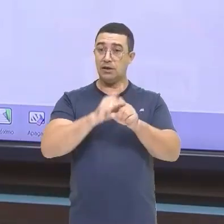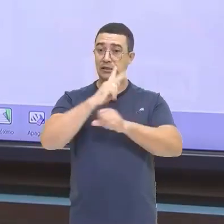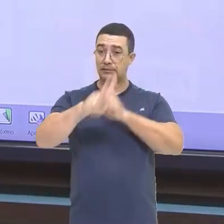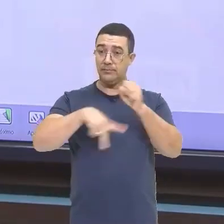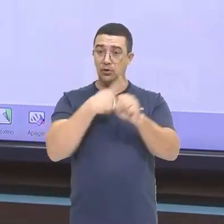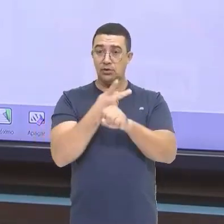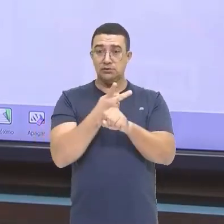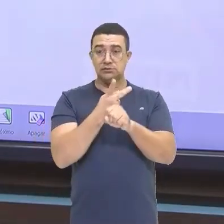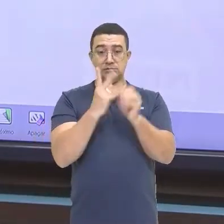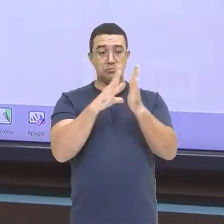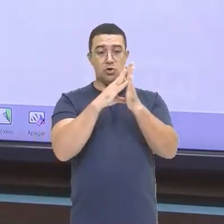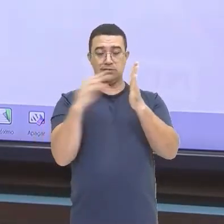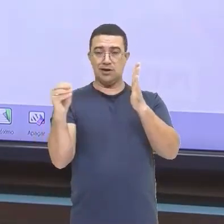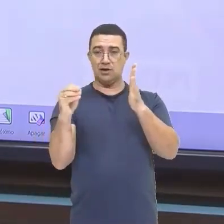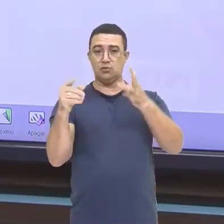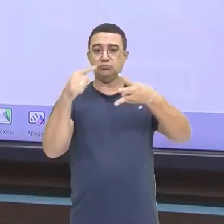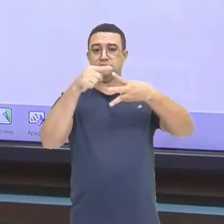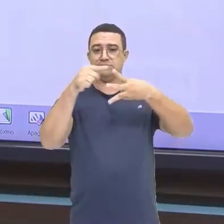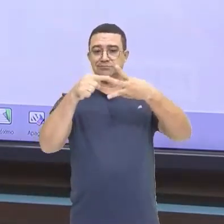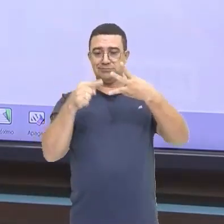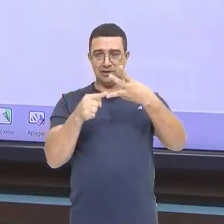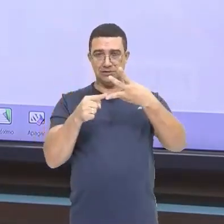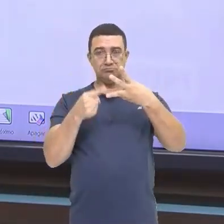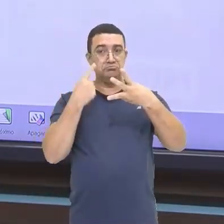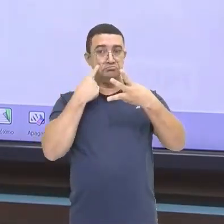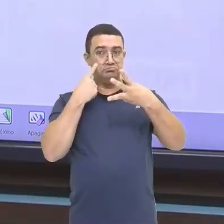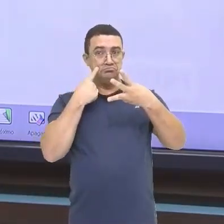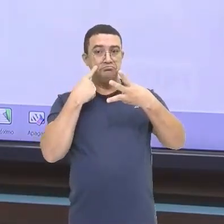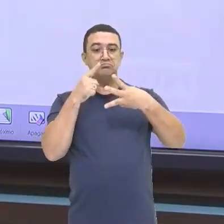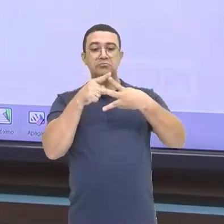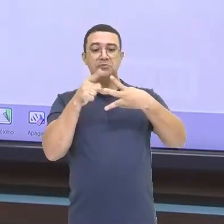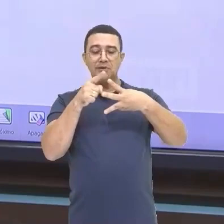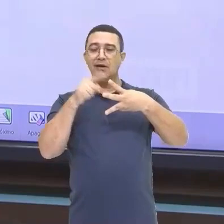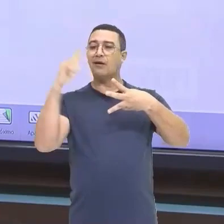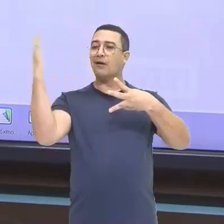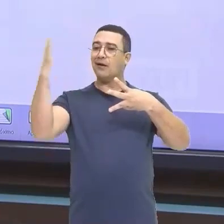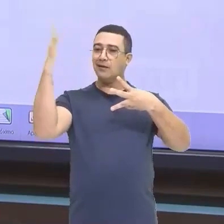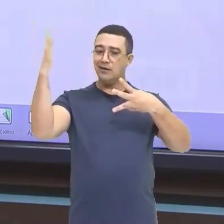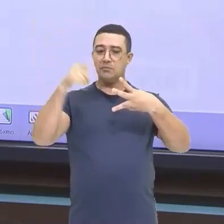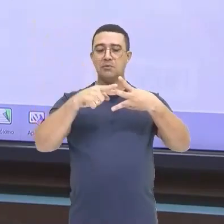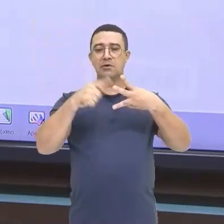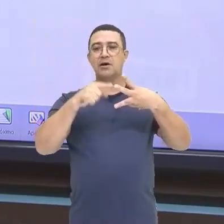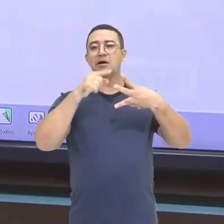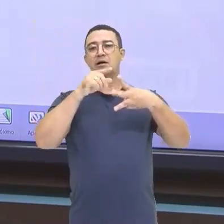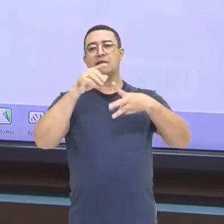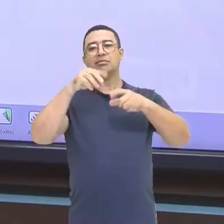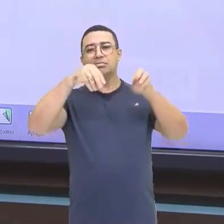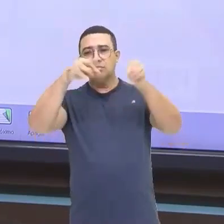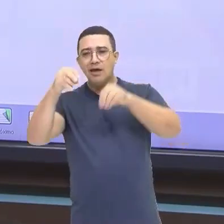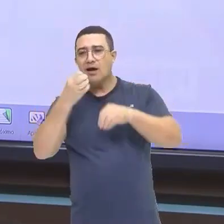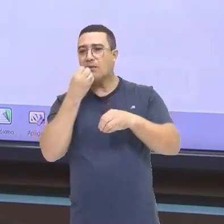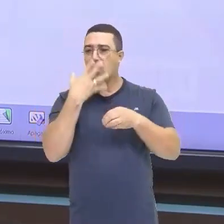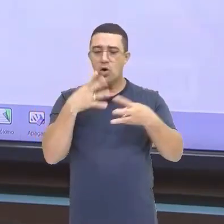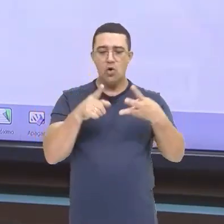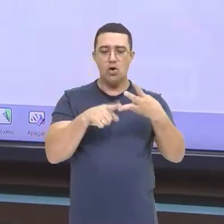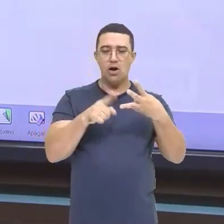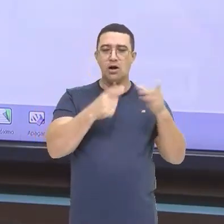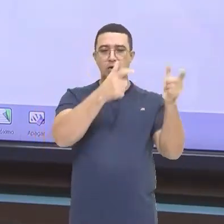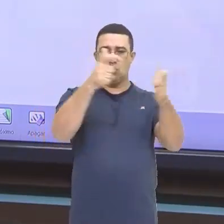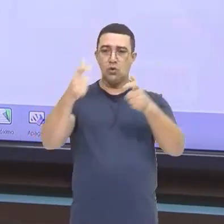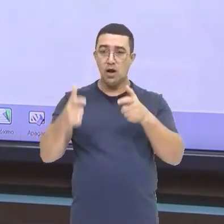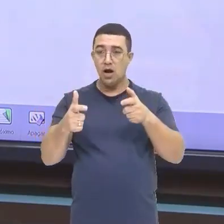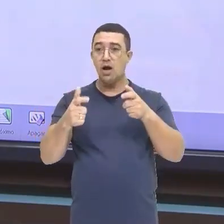padronização Com esses três Aspectos Que a gente Observou Clima Fertilidade A localização O que vai ser